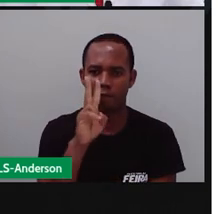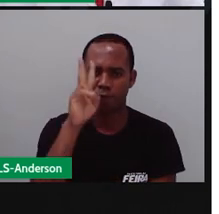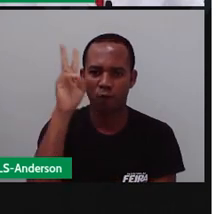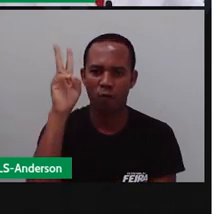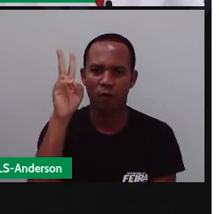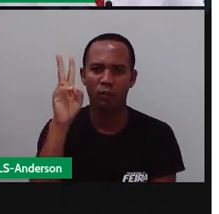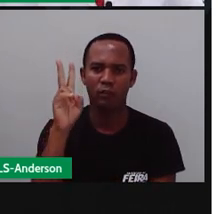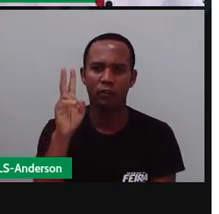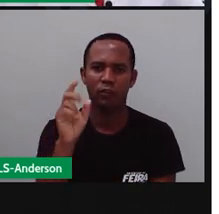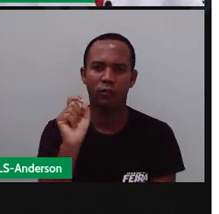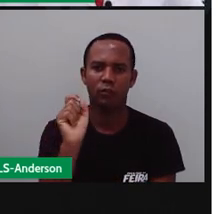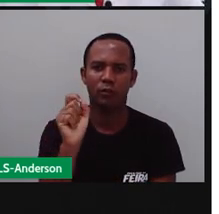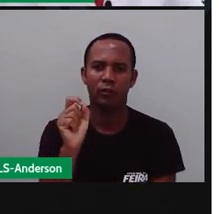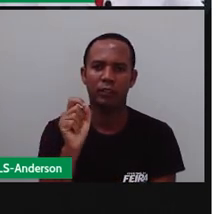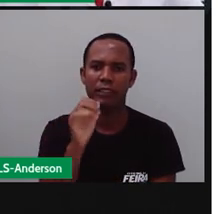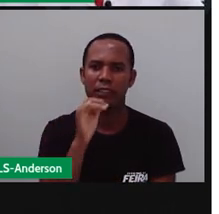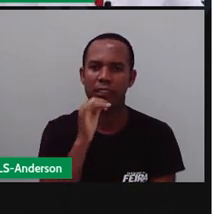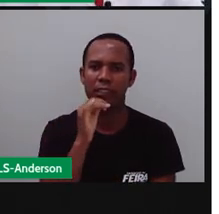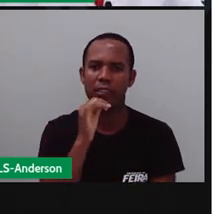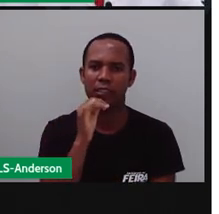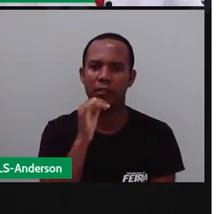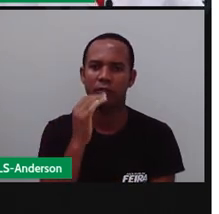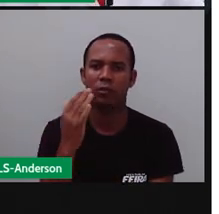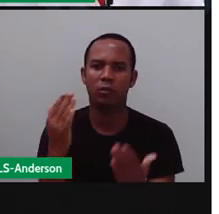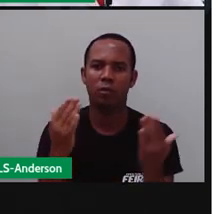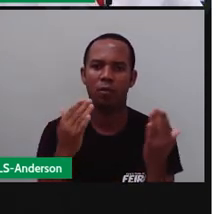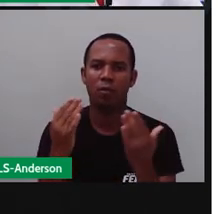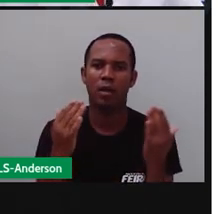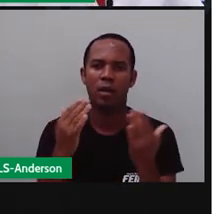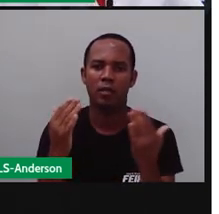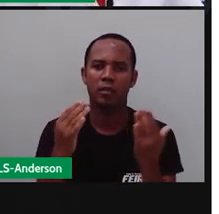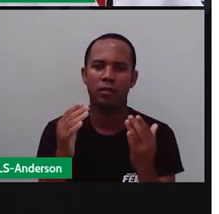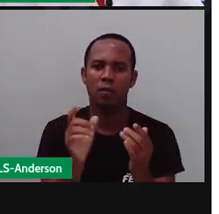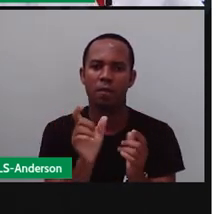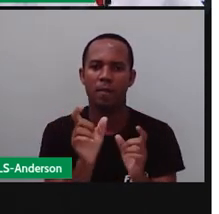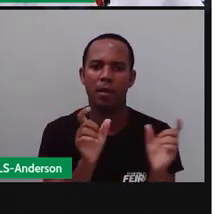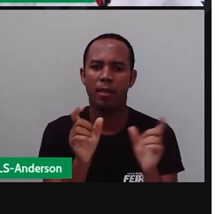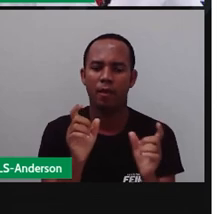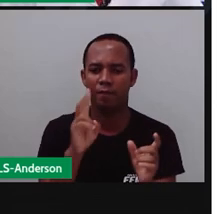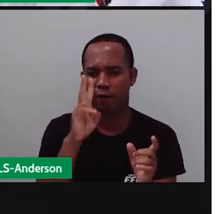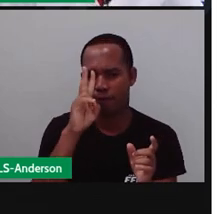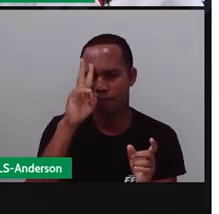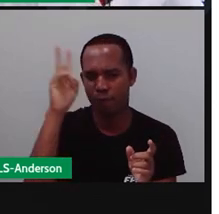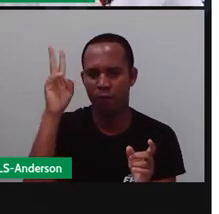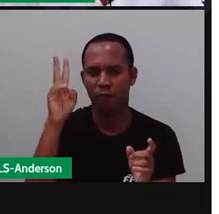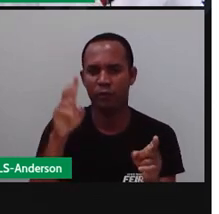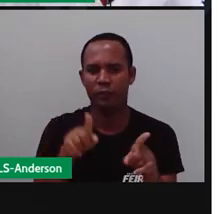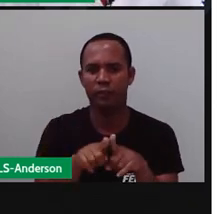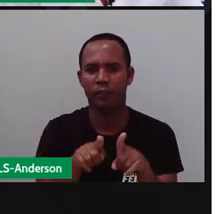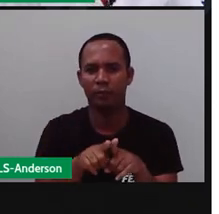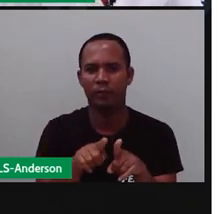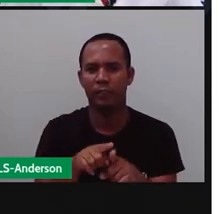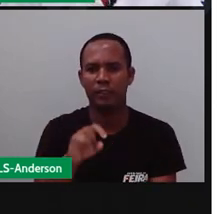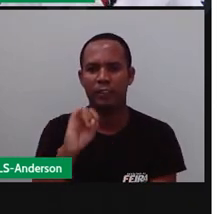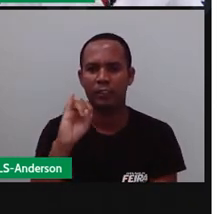É a sílaba forte. E por ser a sílaba forte, se escreve I e se pronuncia I.